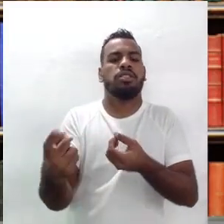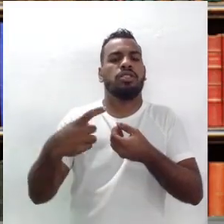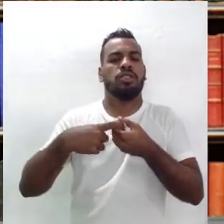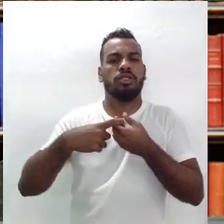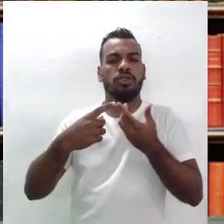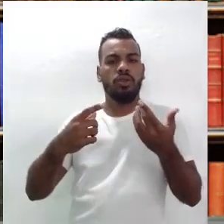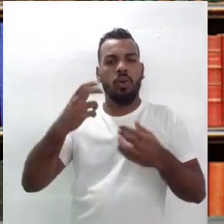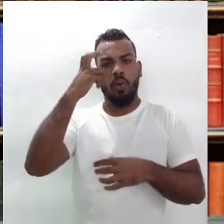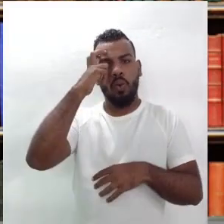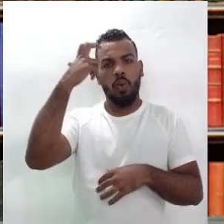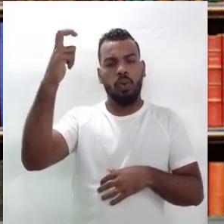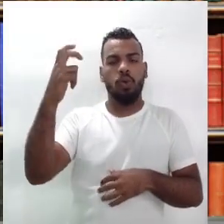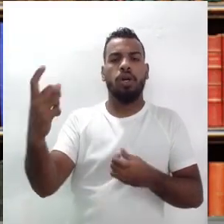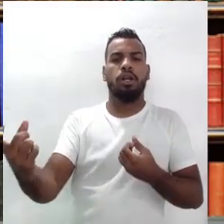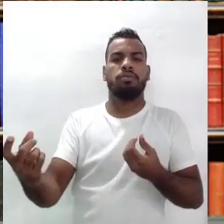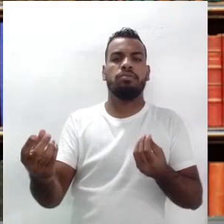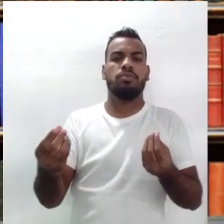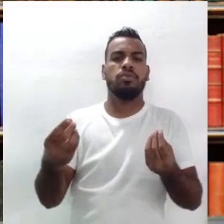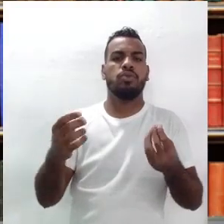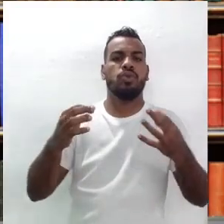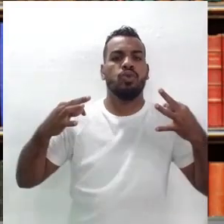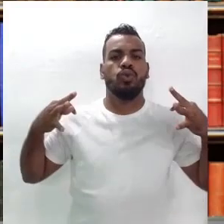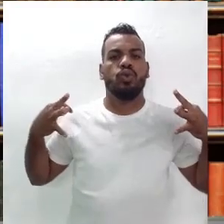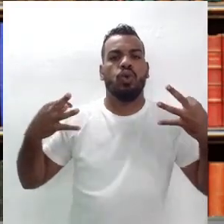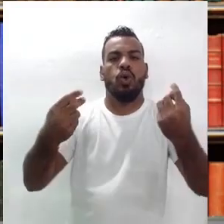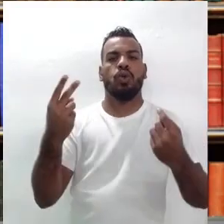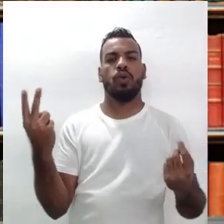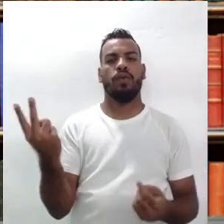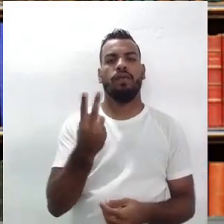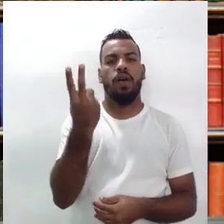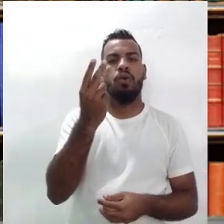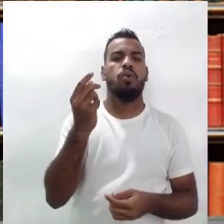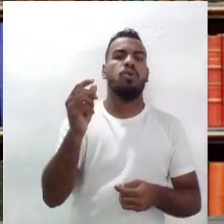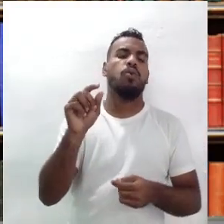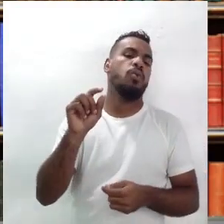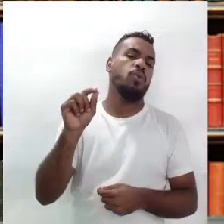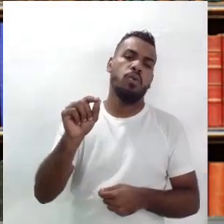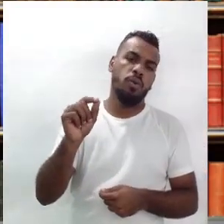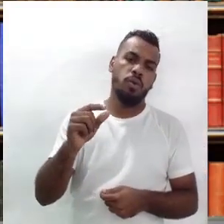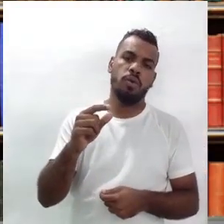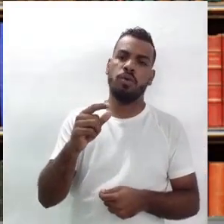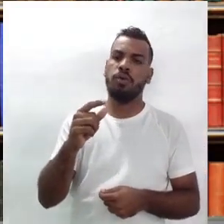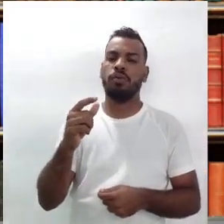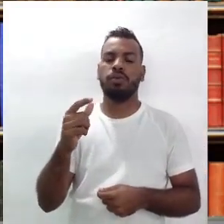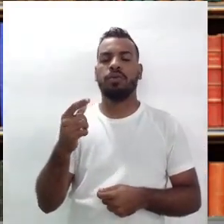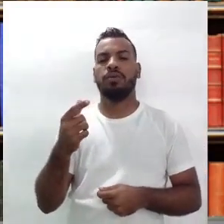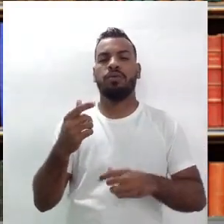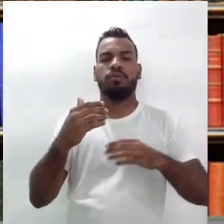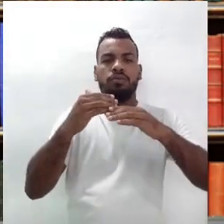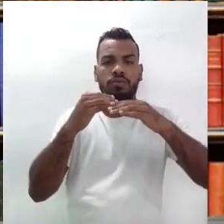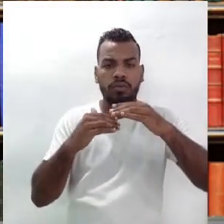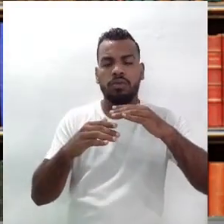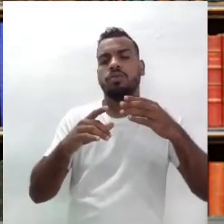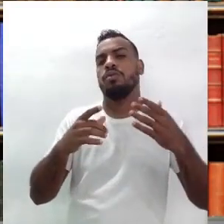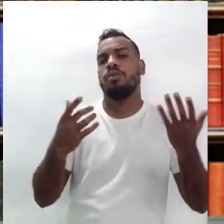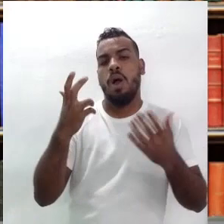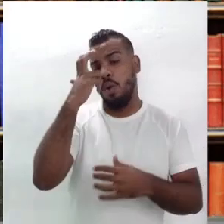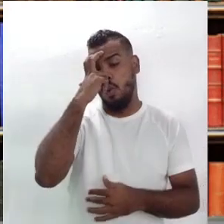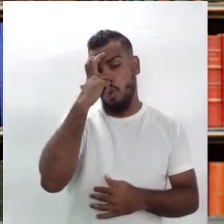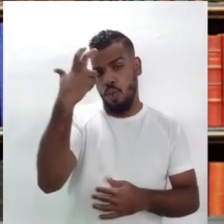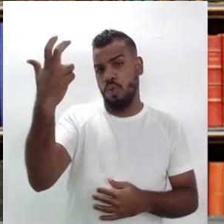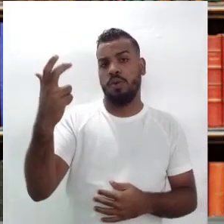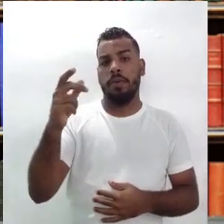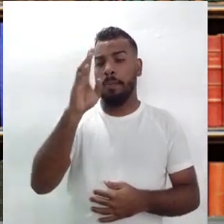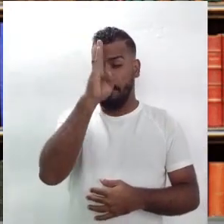luz da cultura todos os valores que estavam ali, aparentemente submersos na cultura,